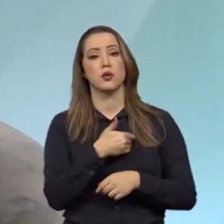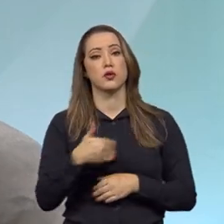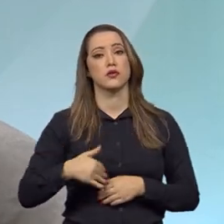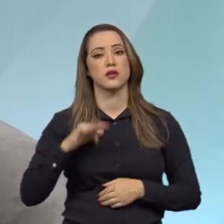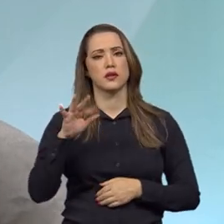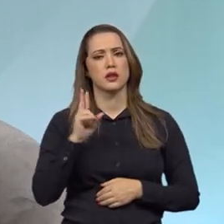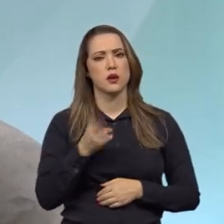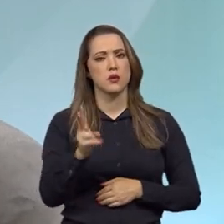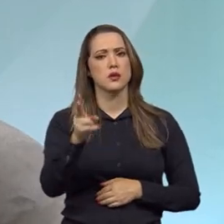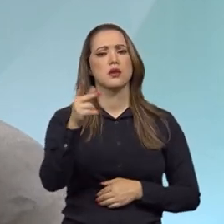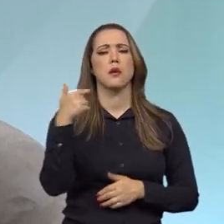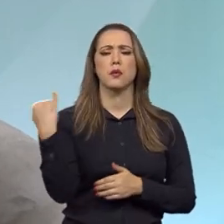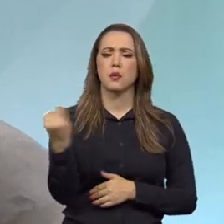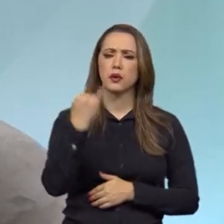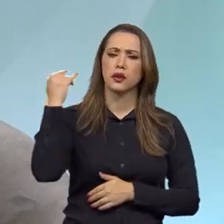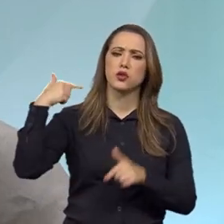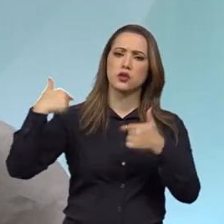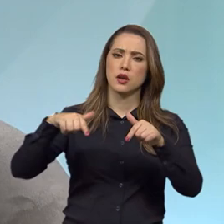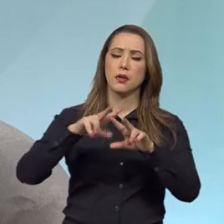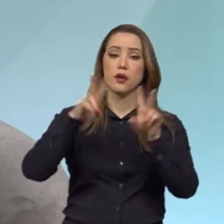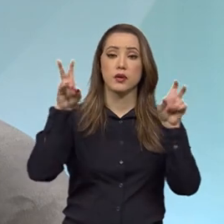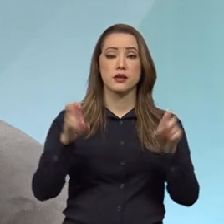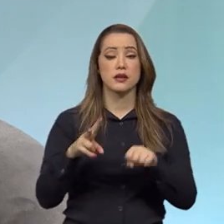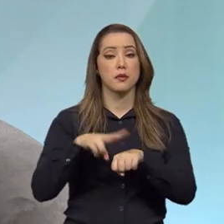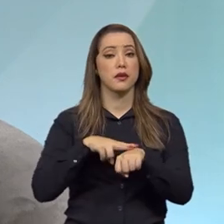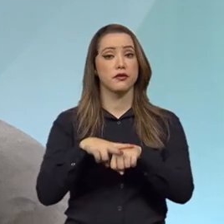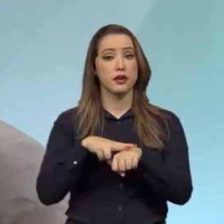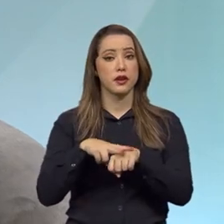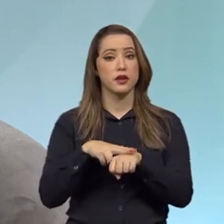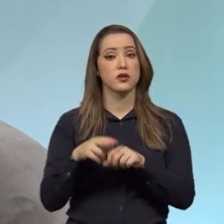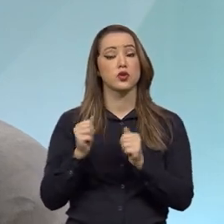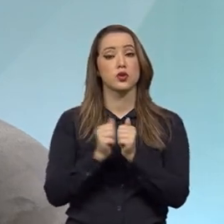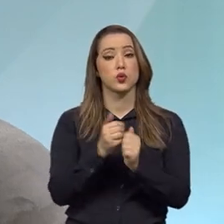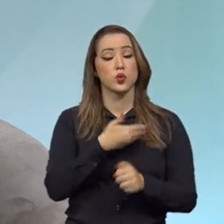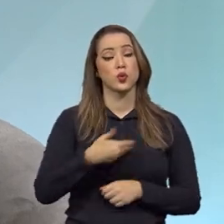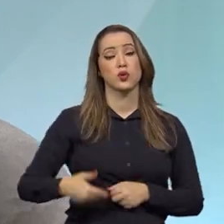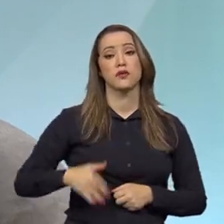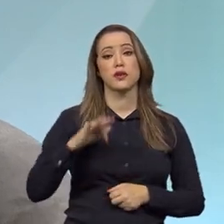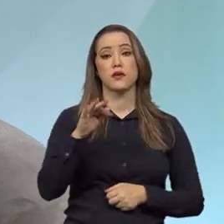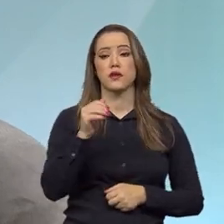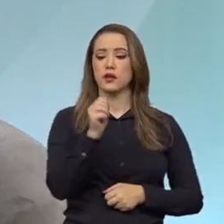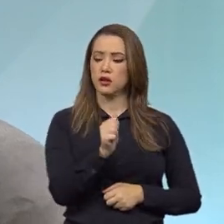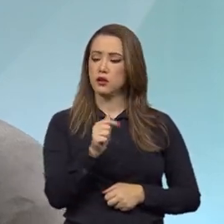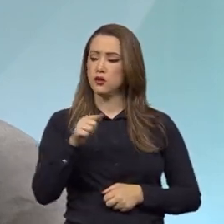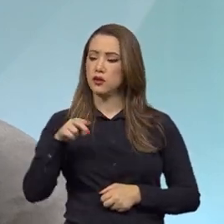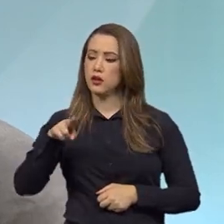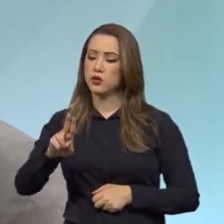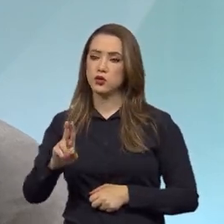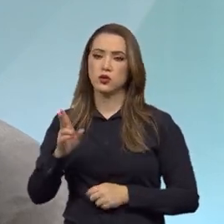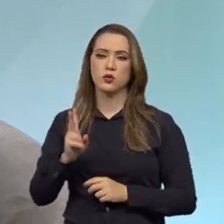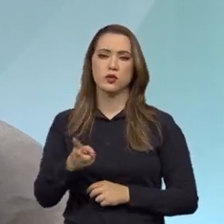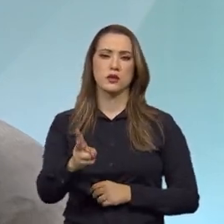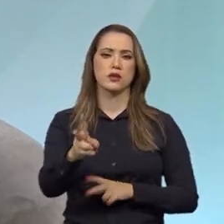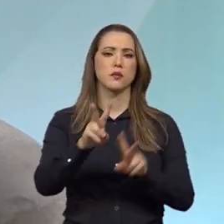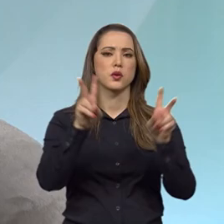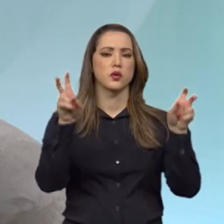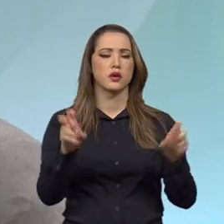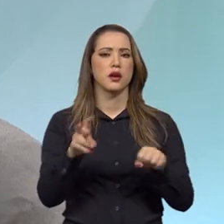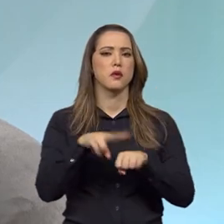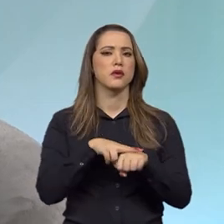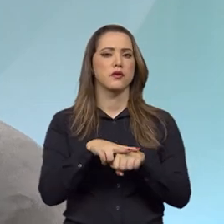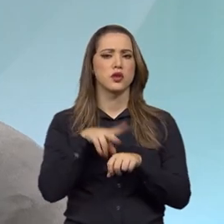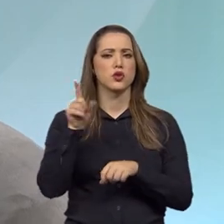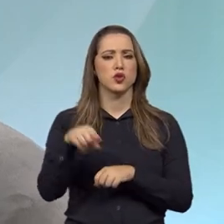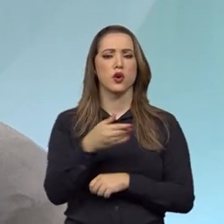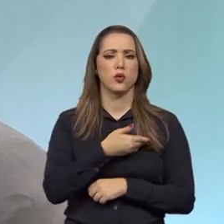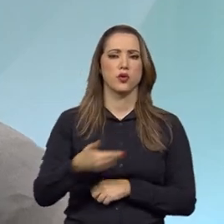protagonista dessa pauta verde. O governo federal e a Advocacia Geral da União têm feito e têm trazido uma pauta verde. É um governo que se